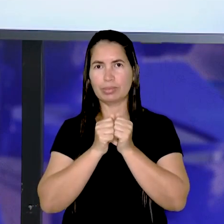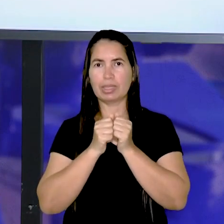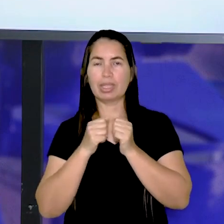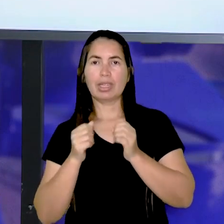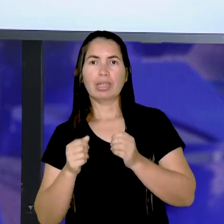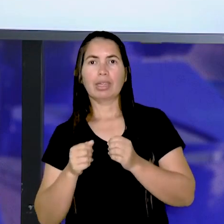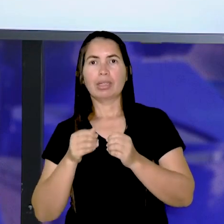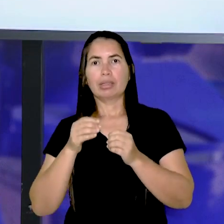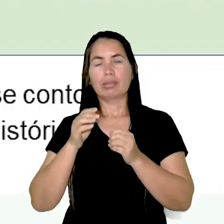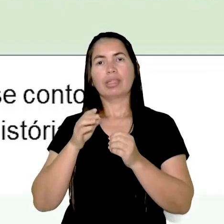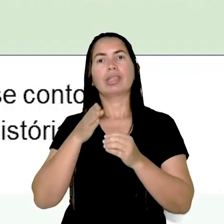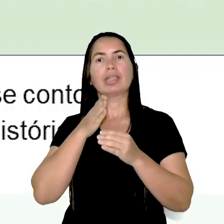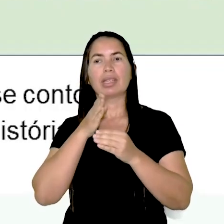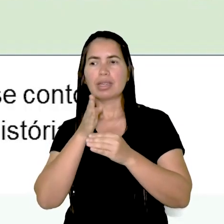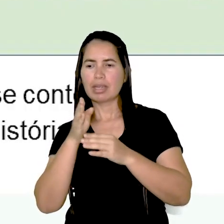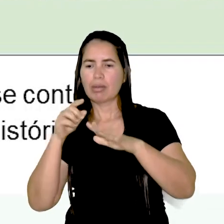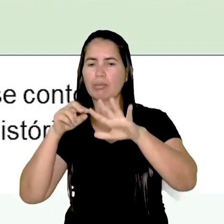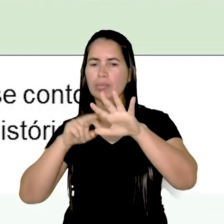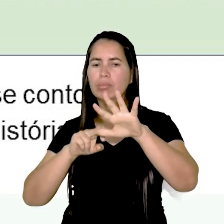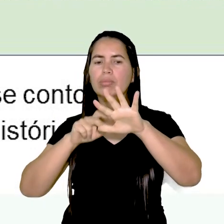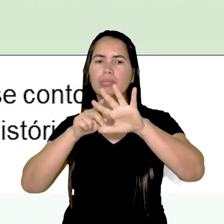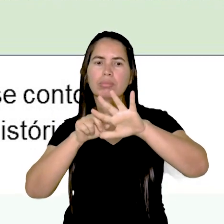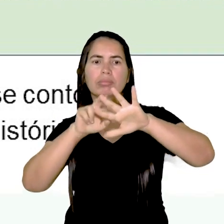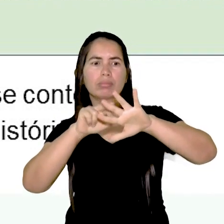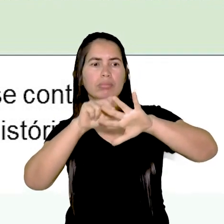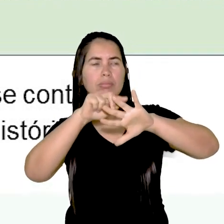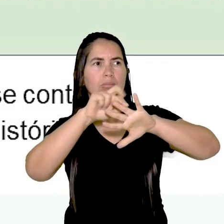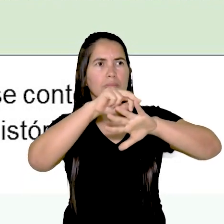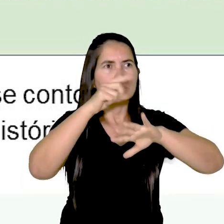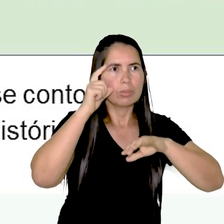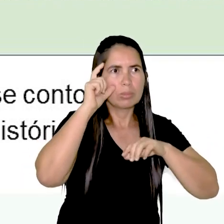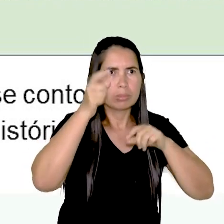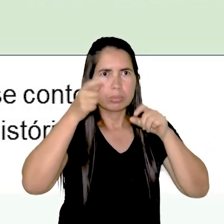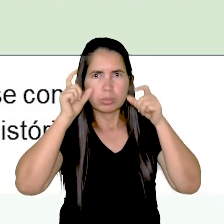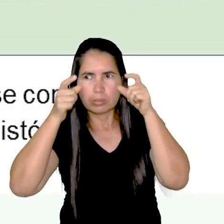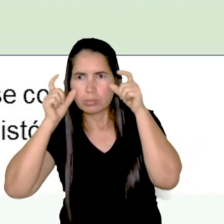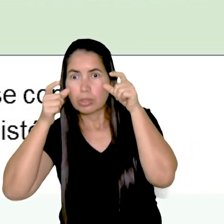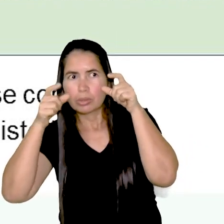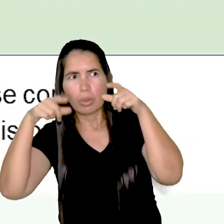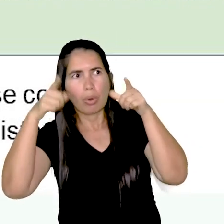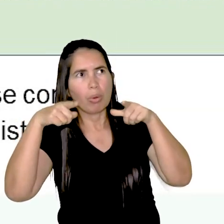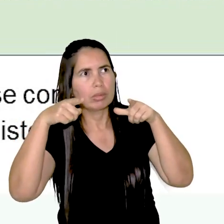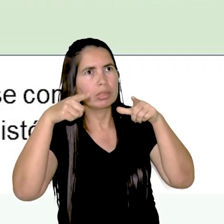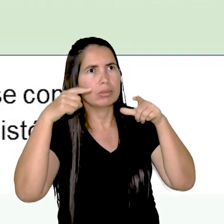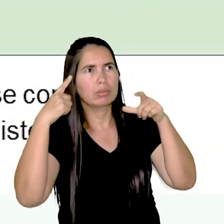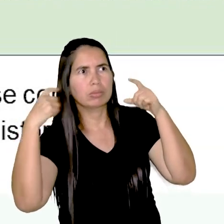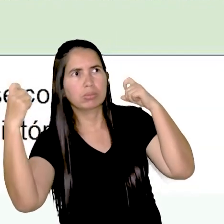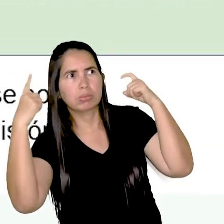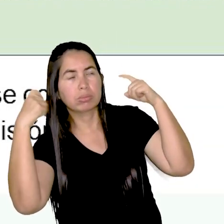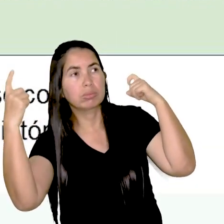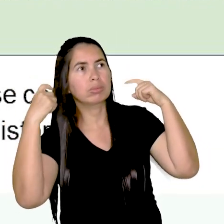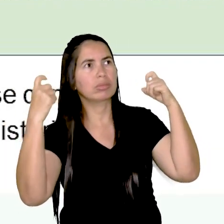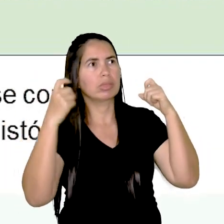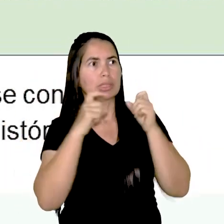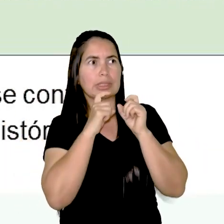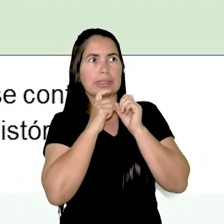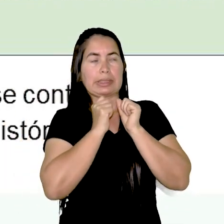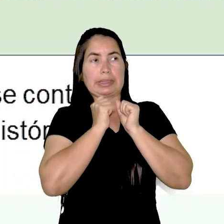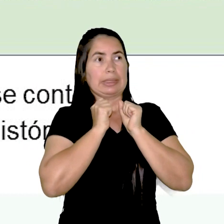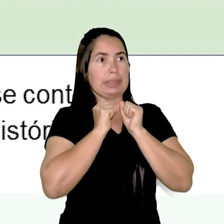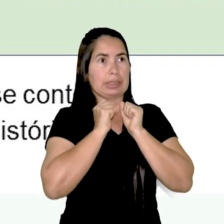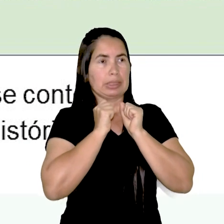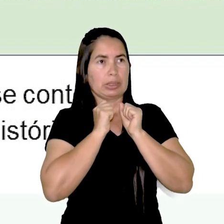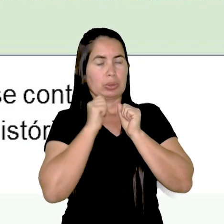Ela entrou, subiu as escadas, curiosa para saber de onde vinha aquele gemido. Camila ficou gelada,